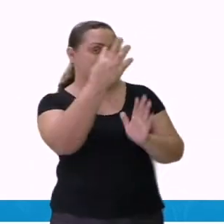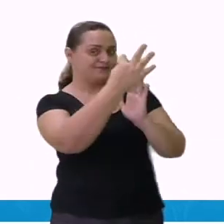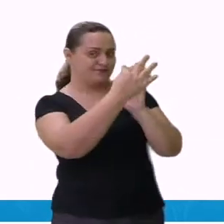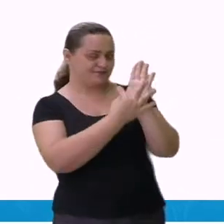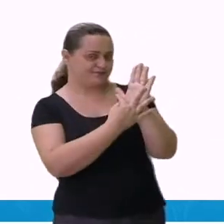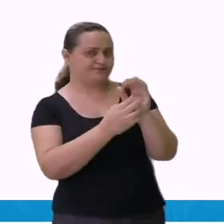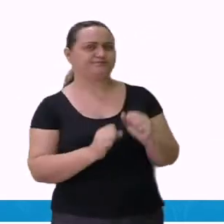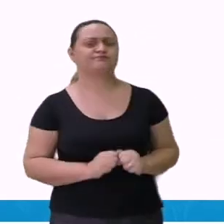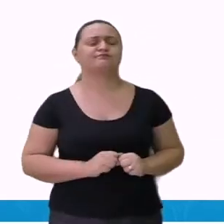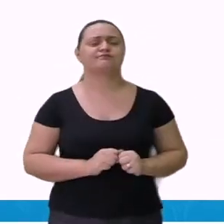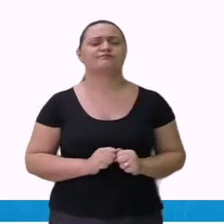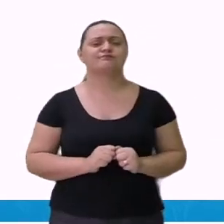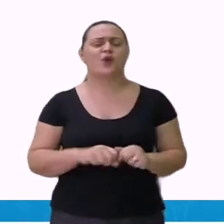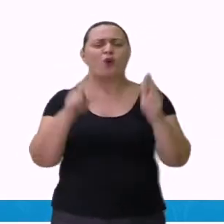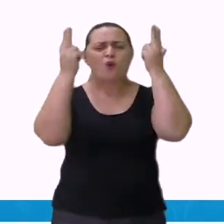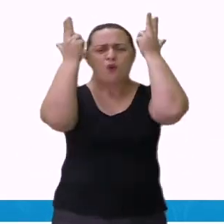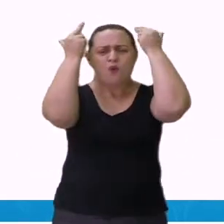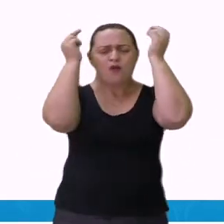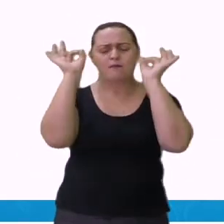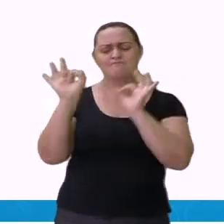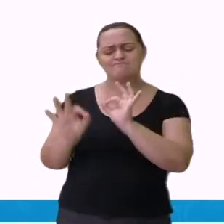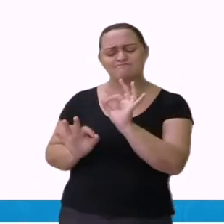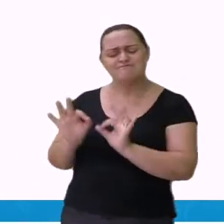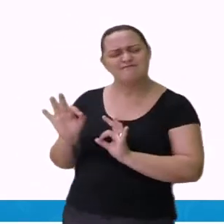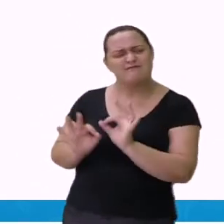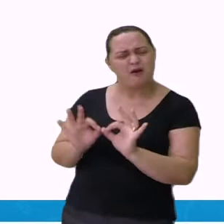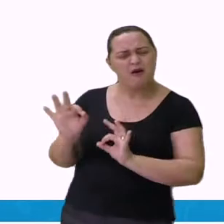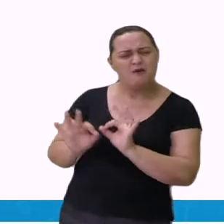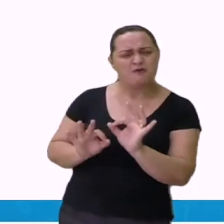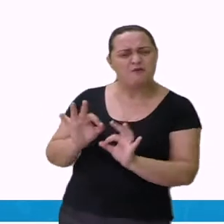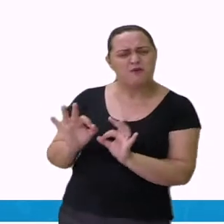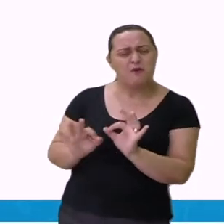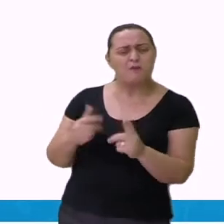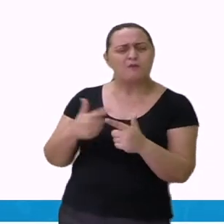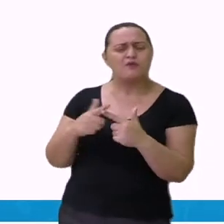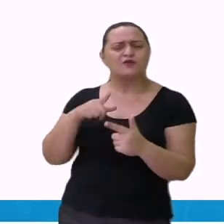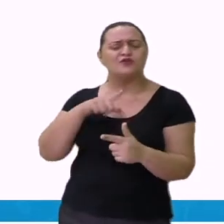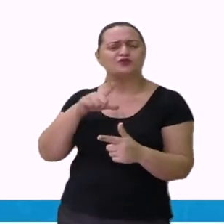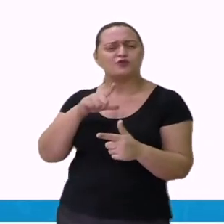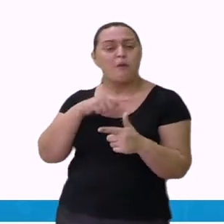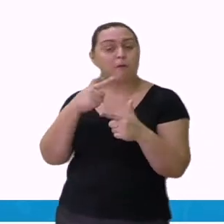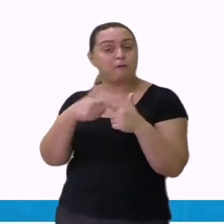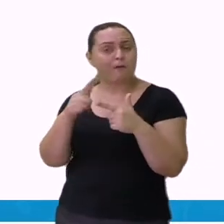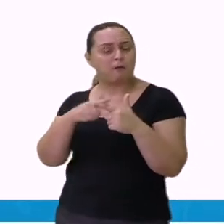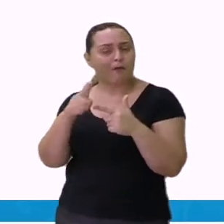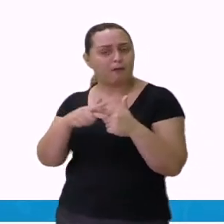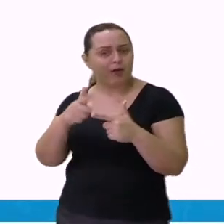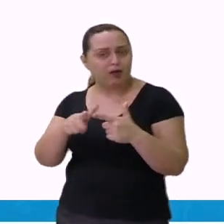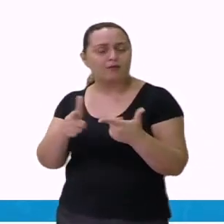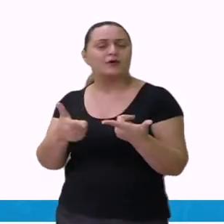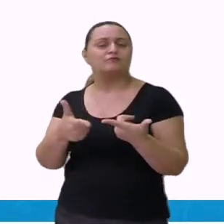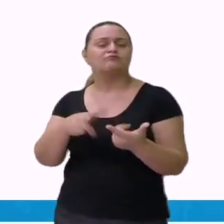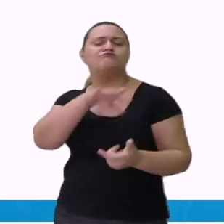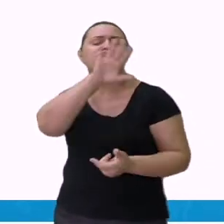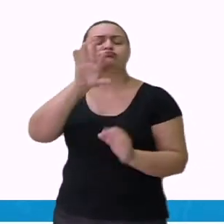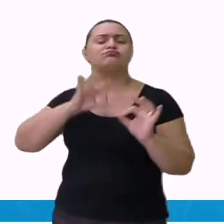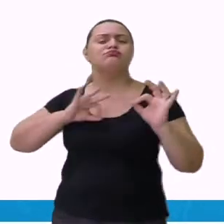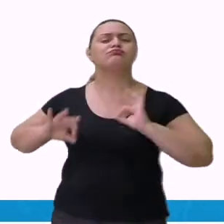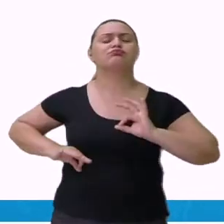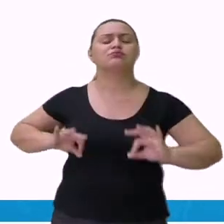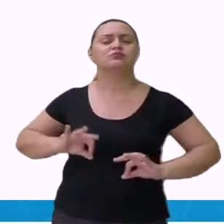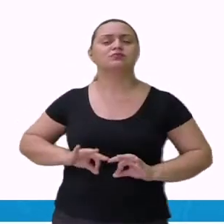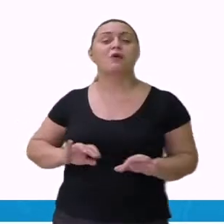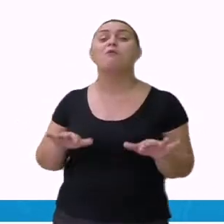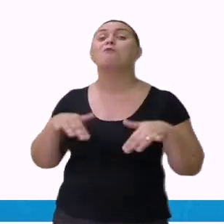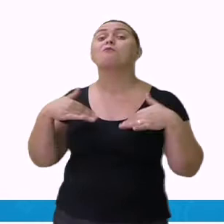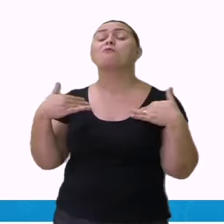coelho elaborou um plano porque tinha um problema com a onça. Qual problema era